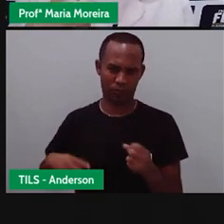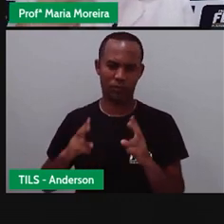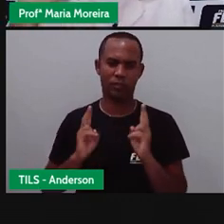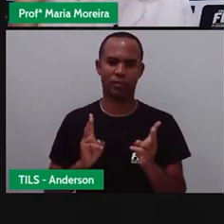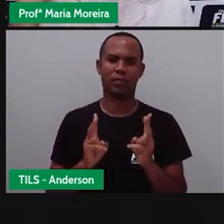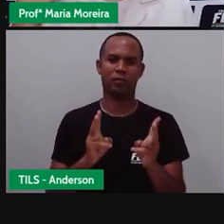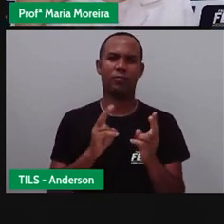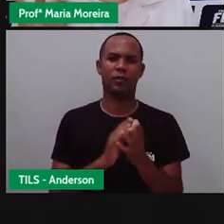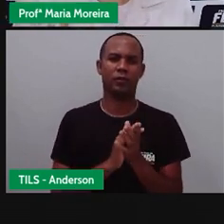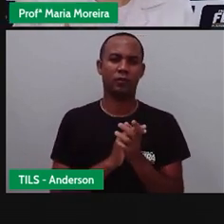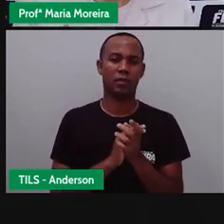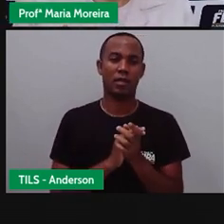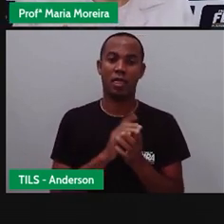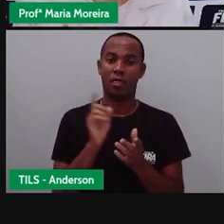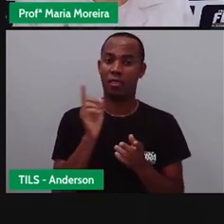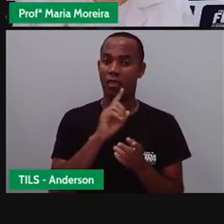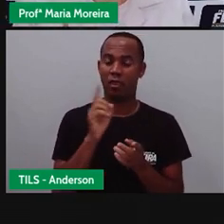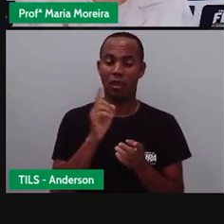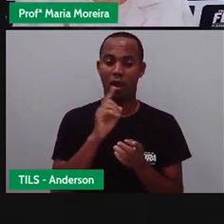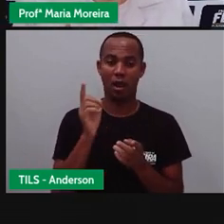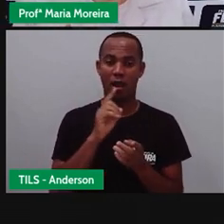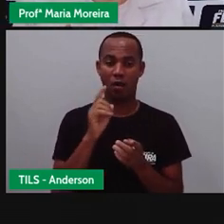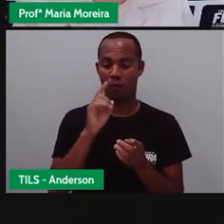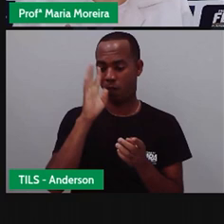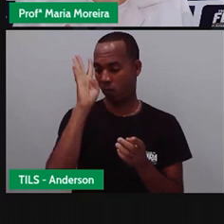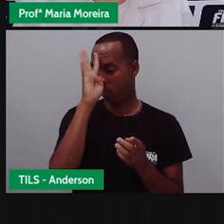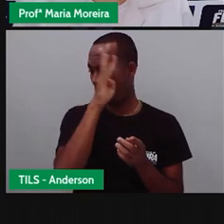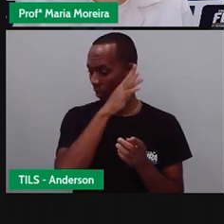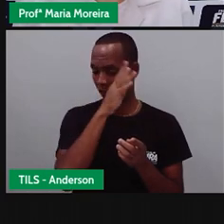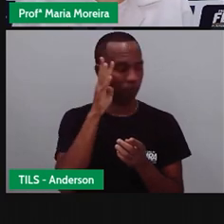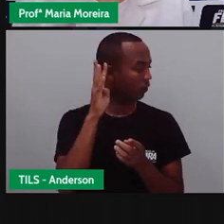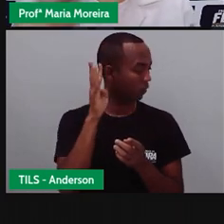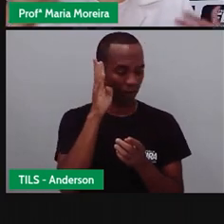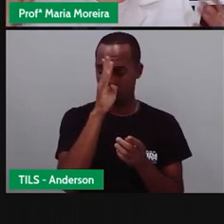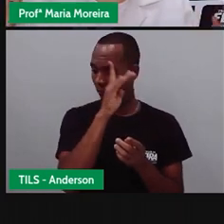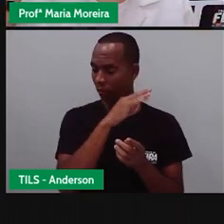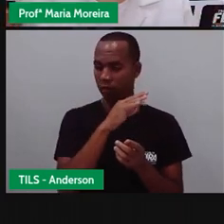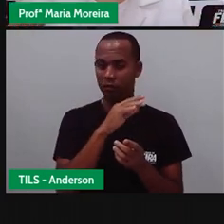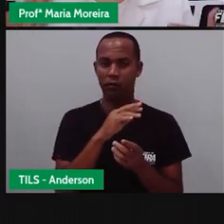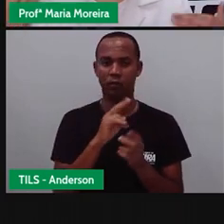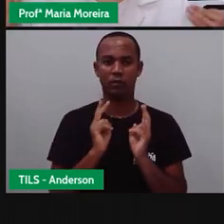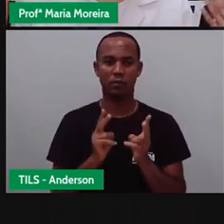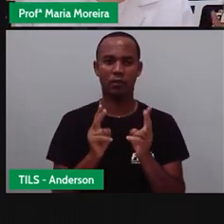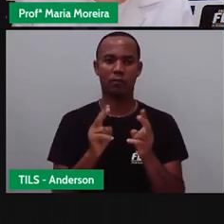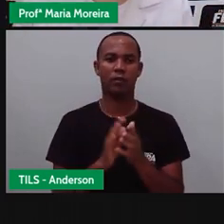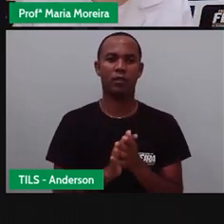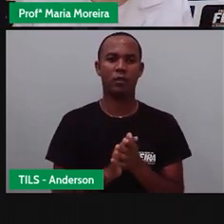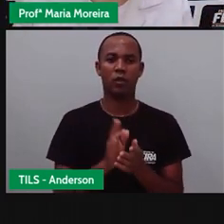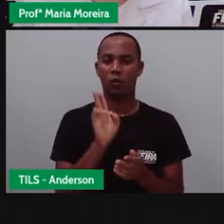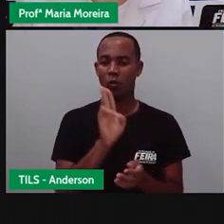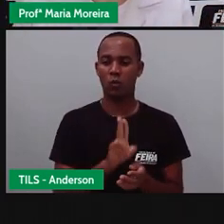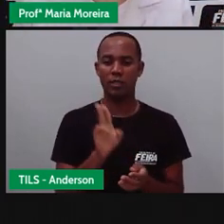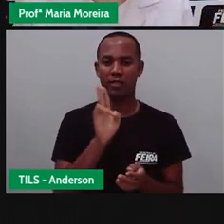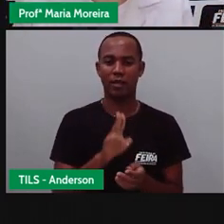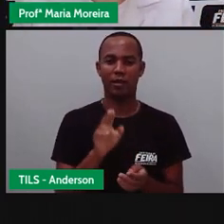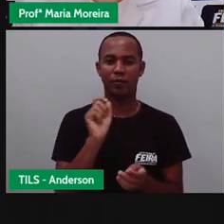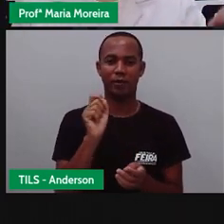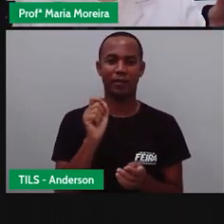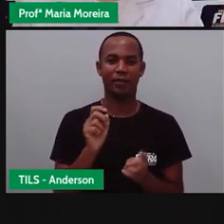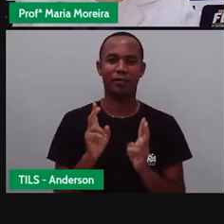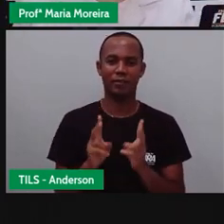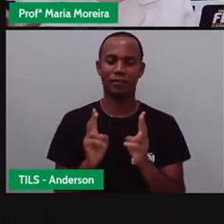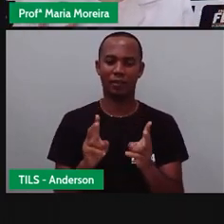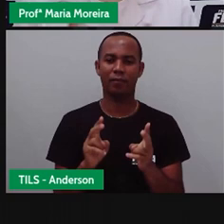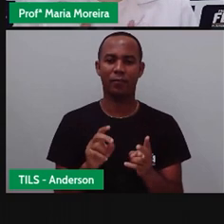Né? Não ficar desatento no trânsito, certo? E utilizar todos os sinais. Como, por exemplo,